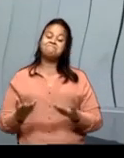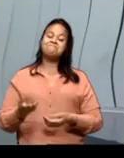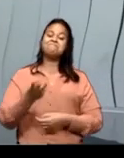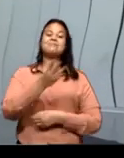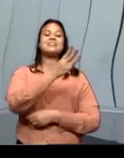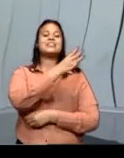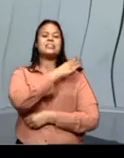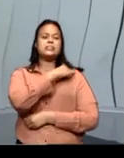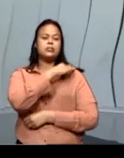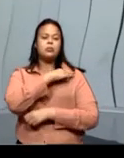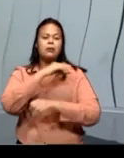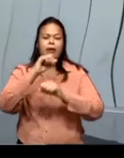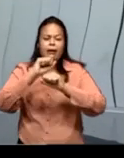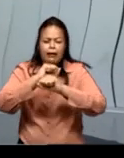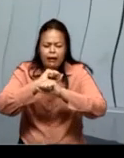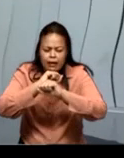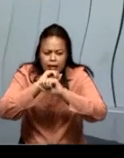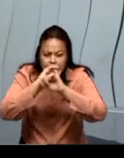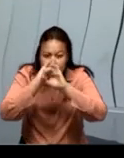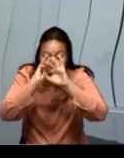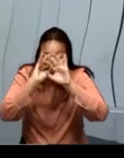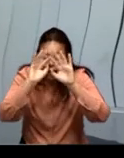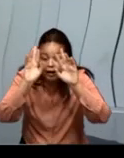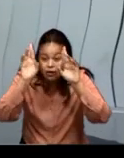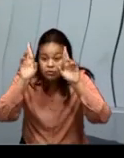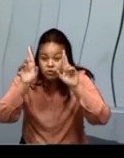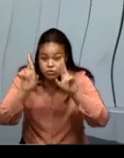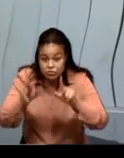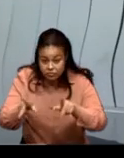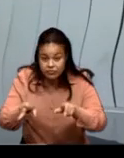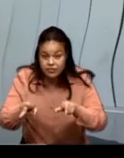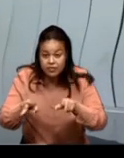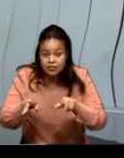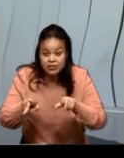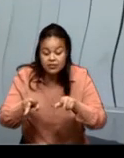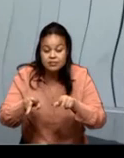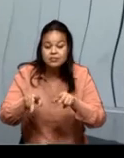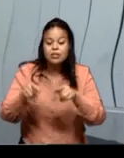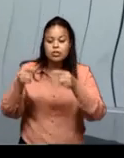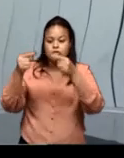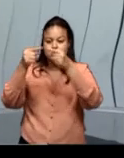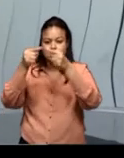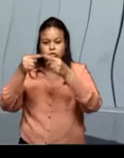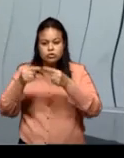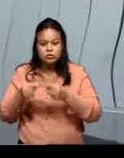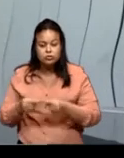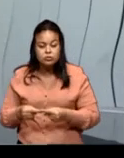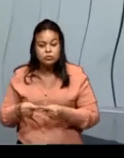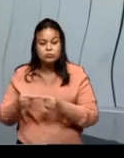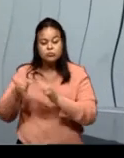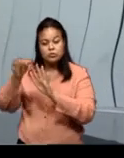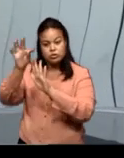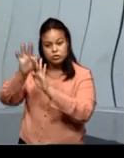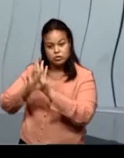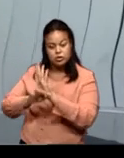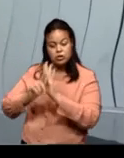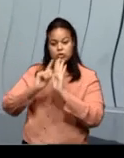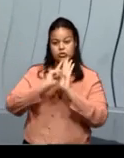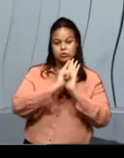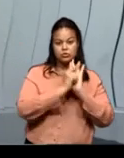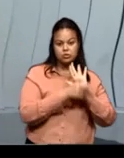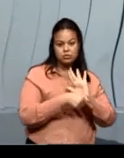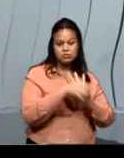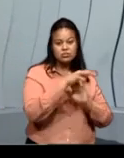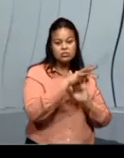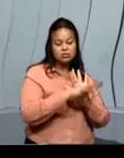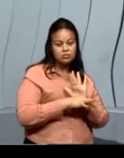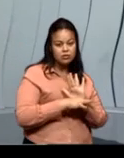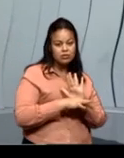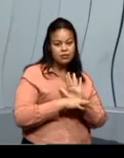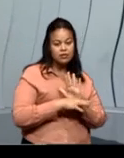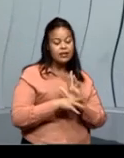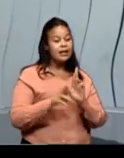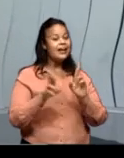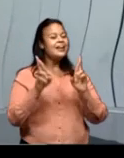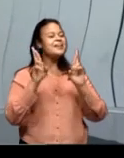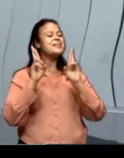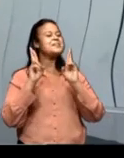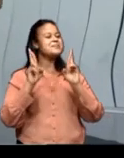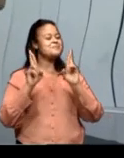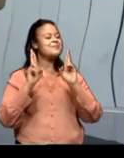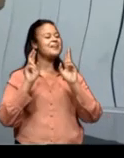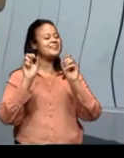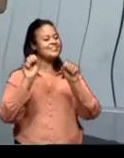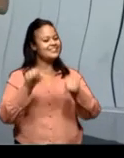Ficou claro aí a diferença de tipo textual e gênero textual? Eu espero que tenha